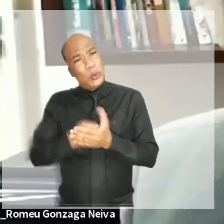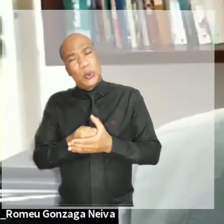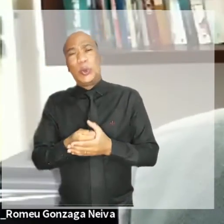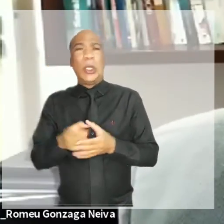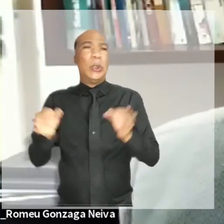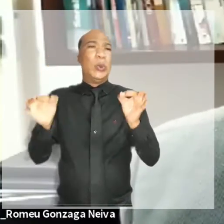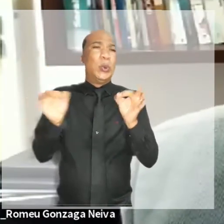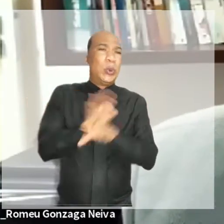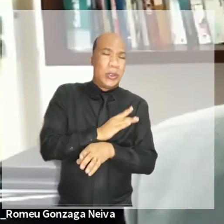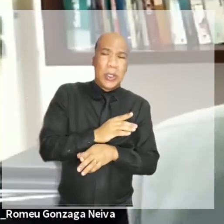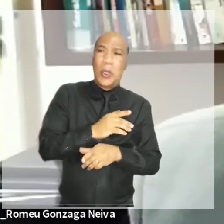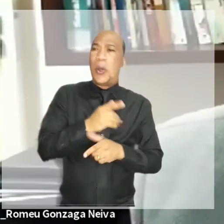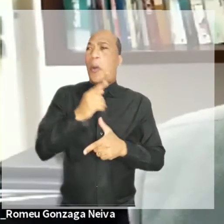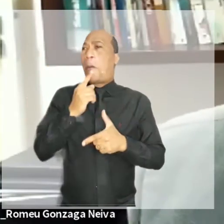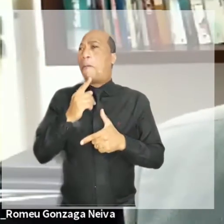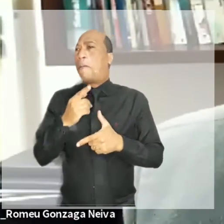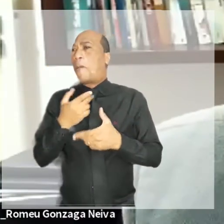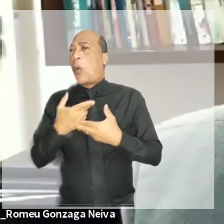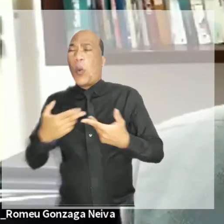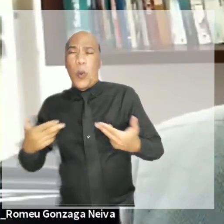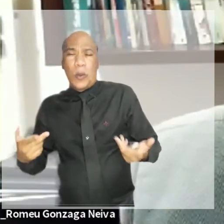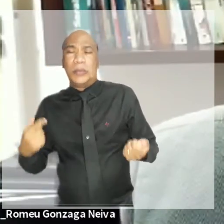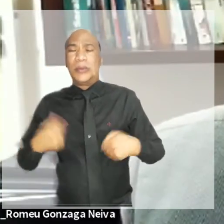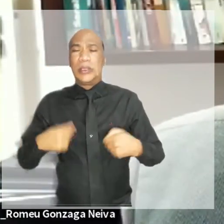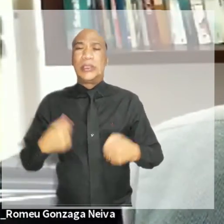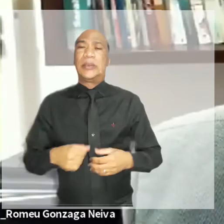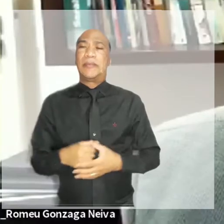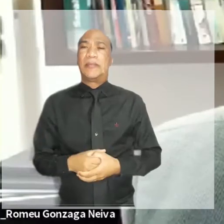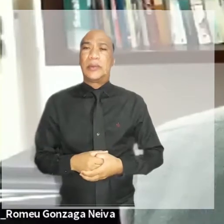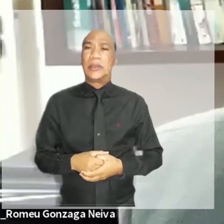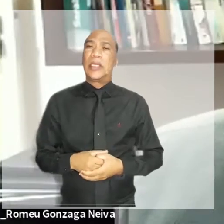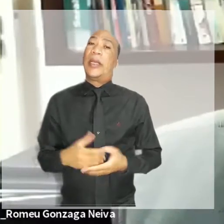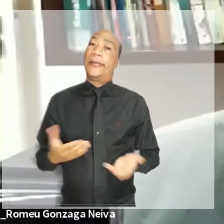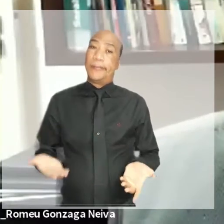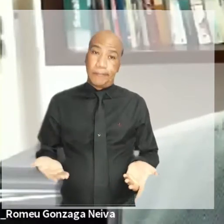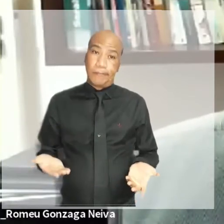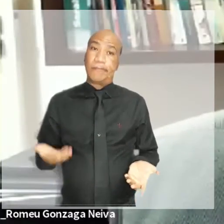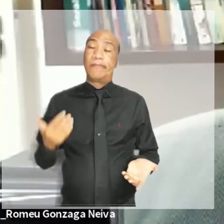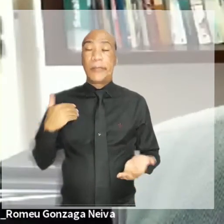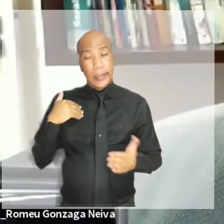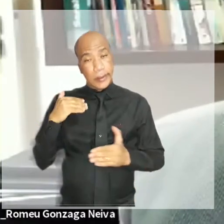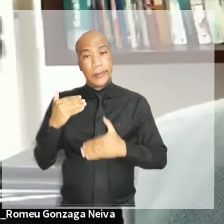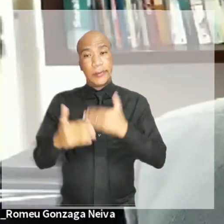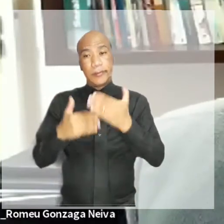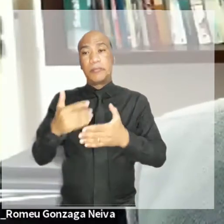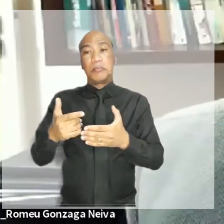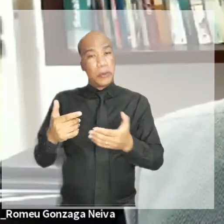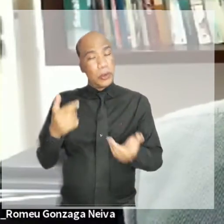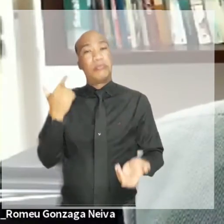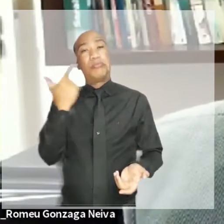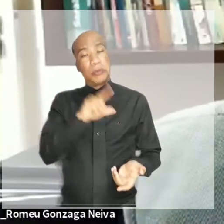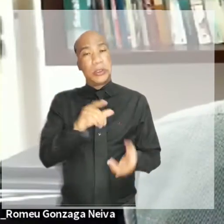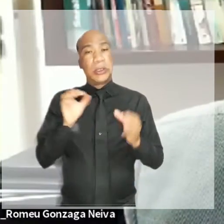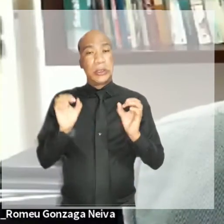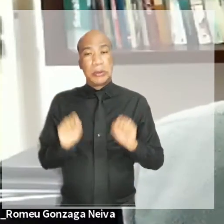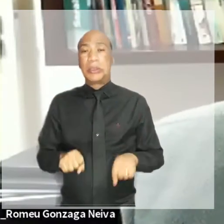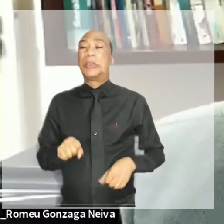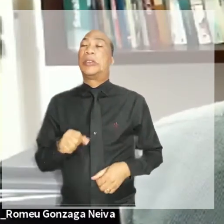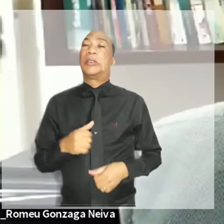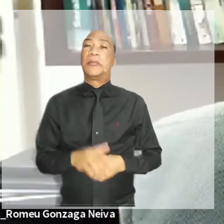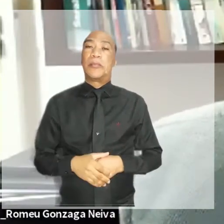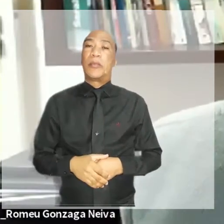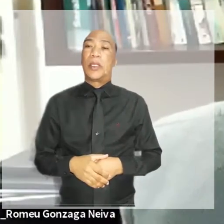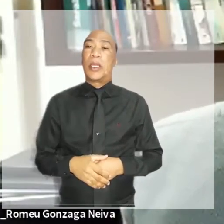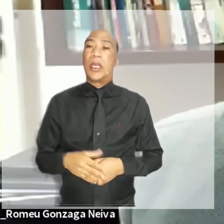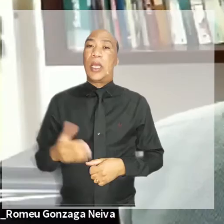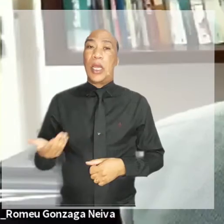o que de fato tem desempenhado com satisfação e na ordem do